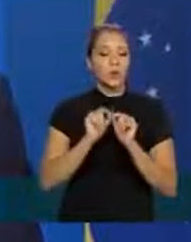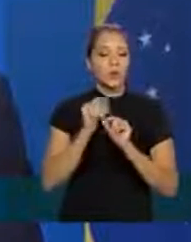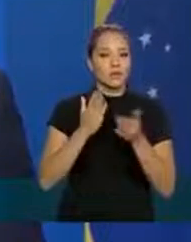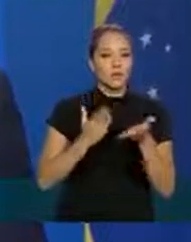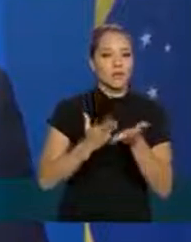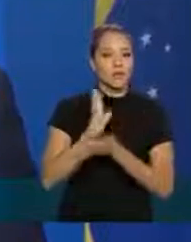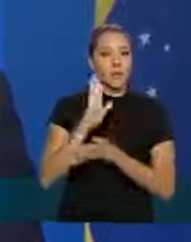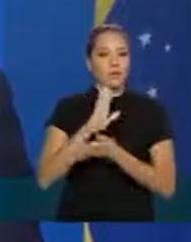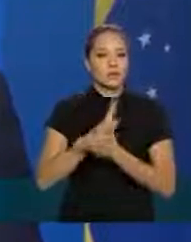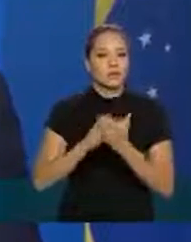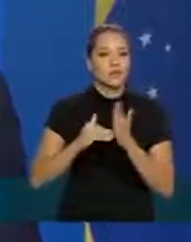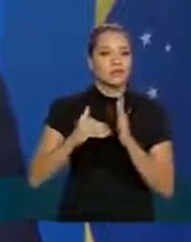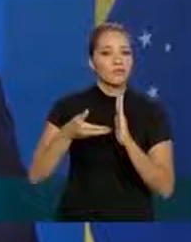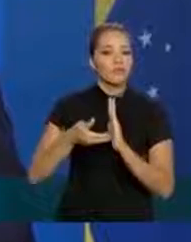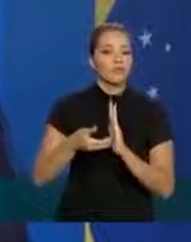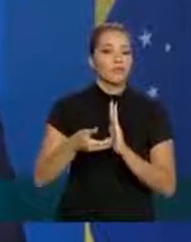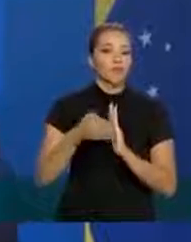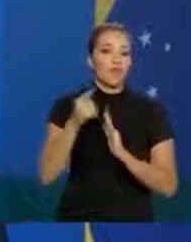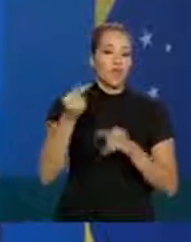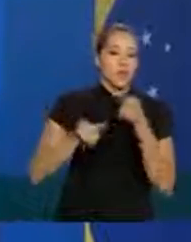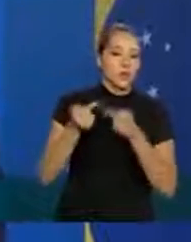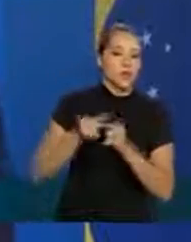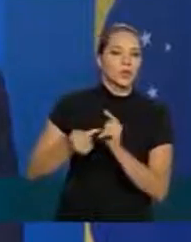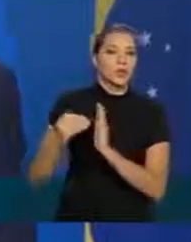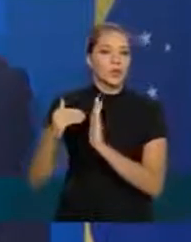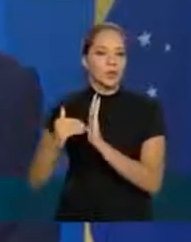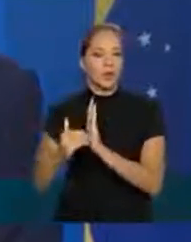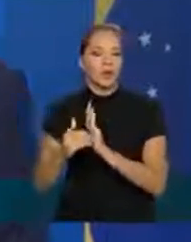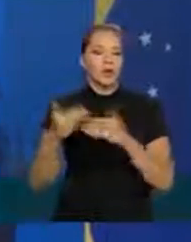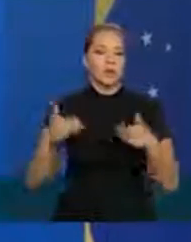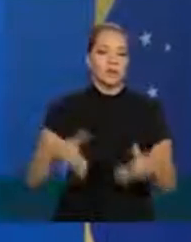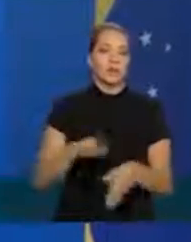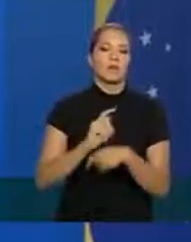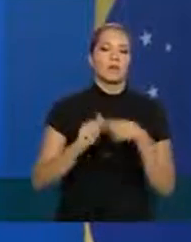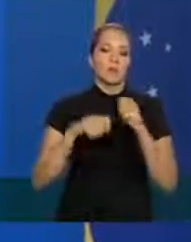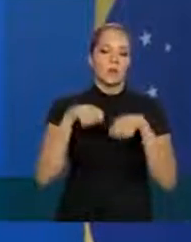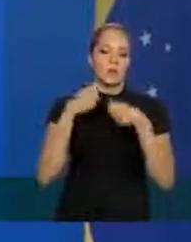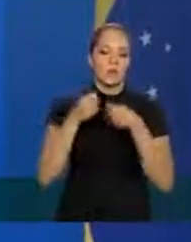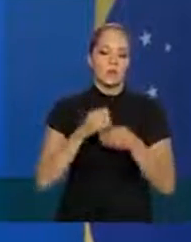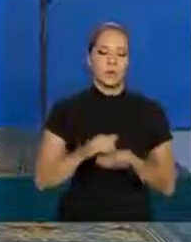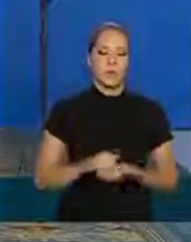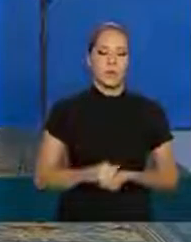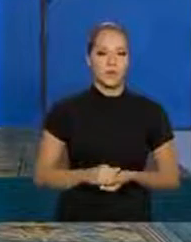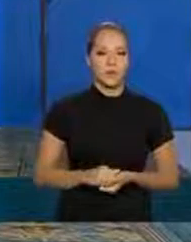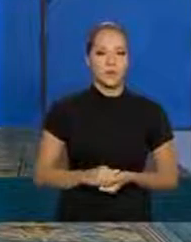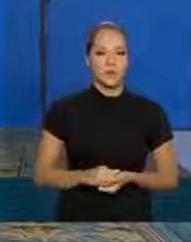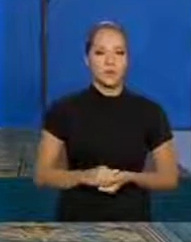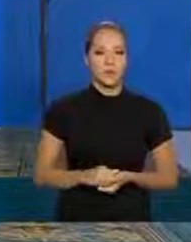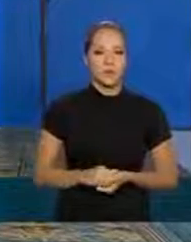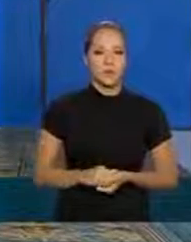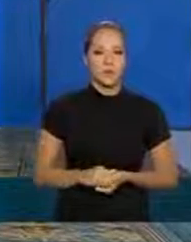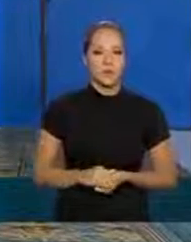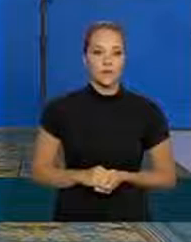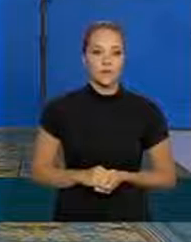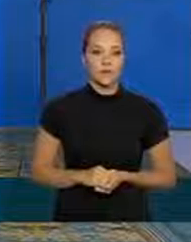de Deputados e discutindo com o Senado e com o Ministério da Economia em quanto tempo pode chegar na moto